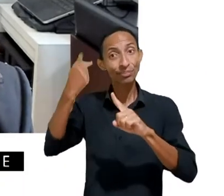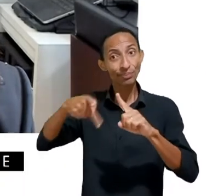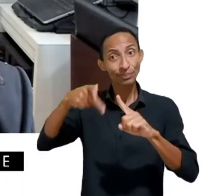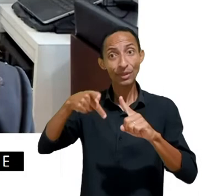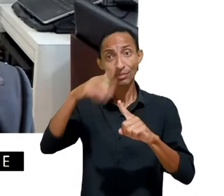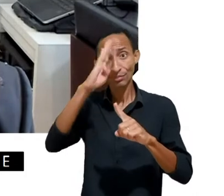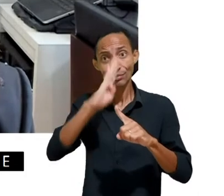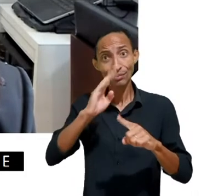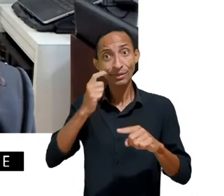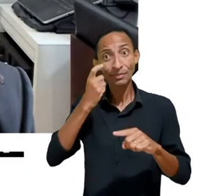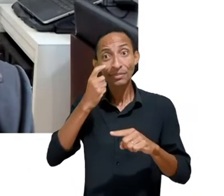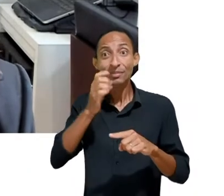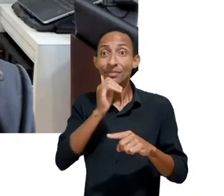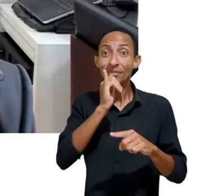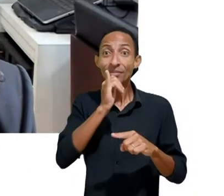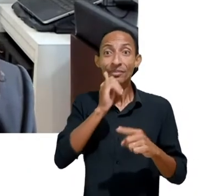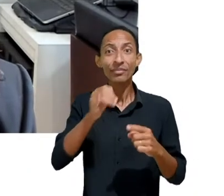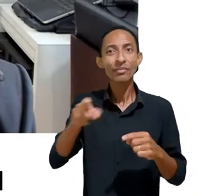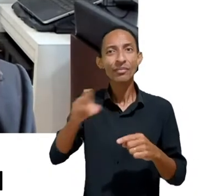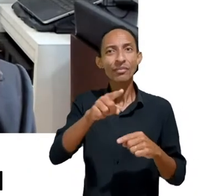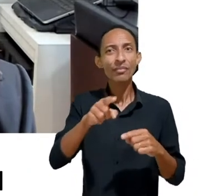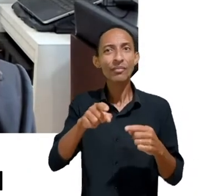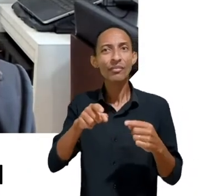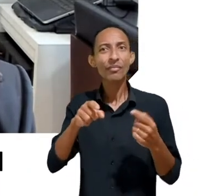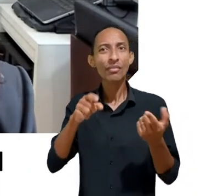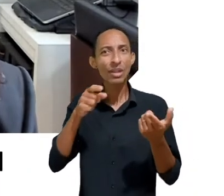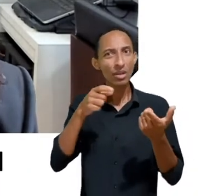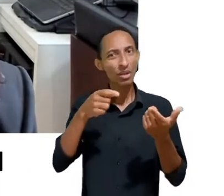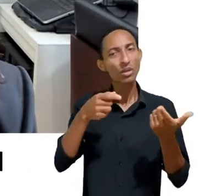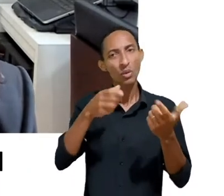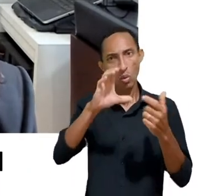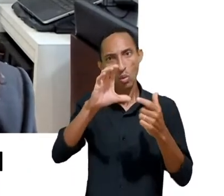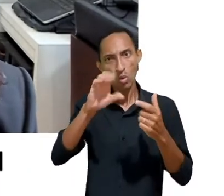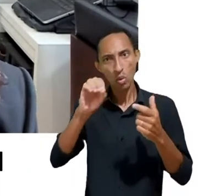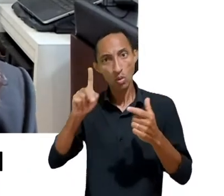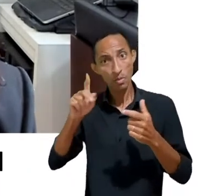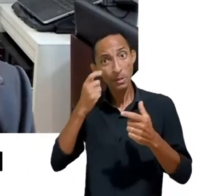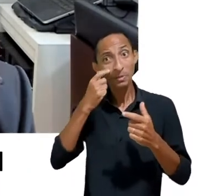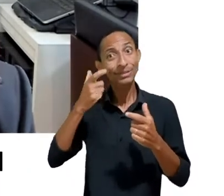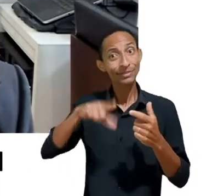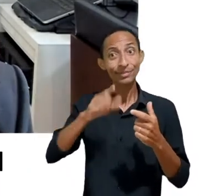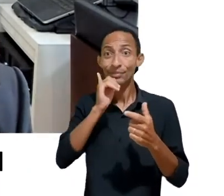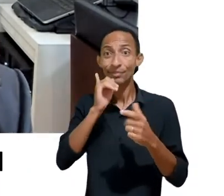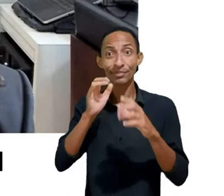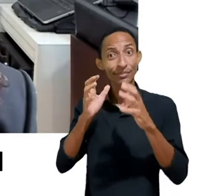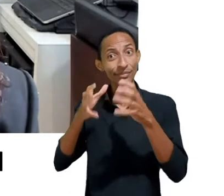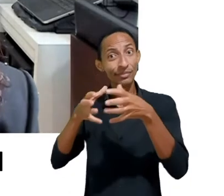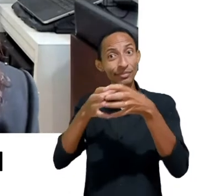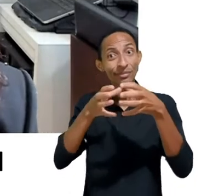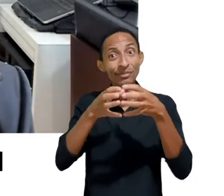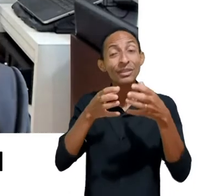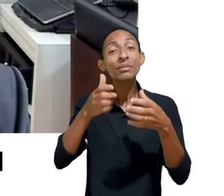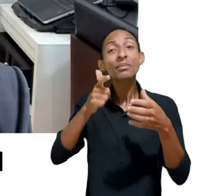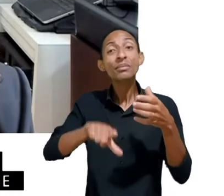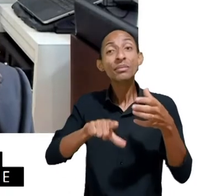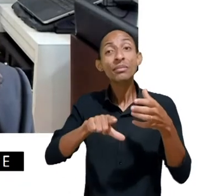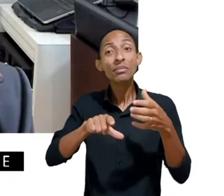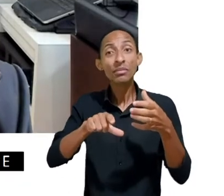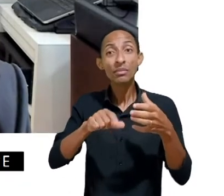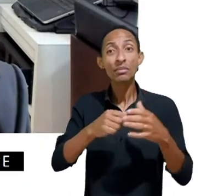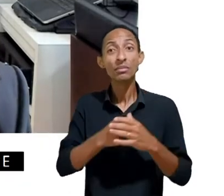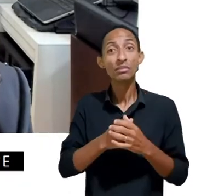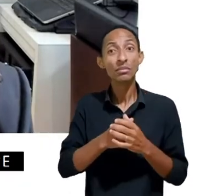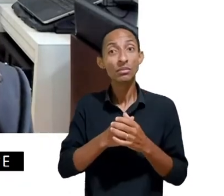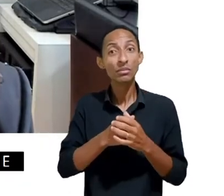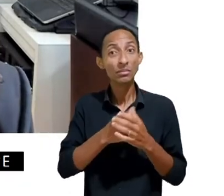interessantes do próprio Copa que traz a possibilidade de utilizar a transação monetária de